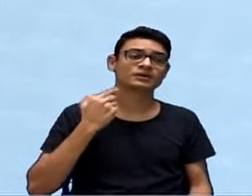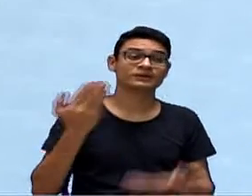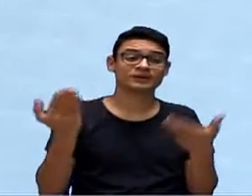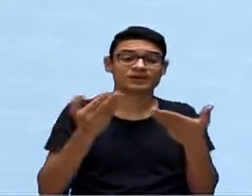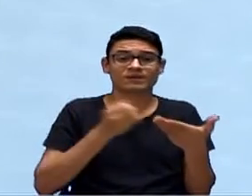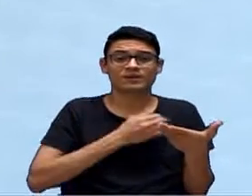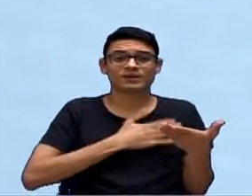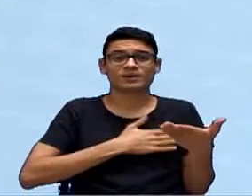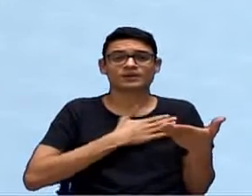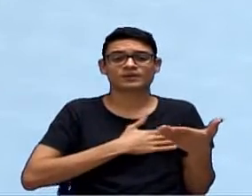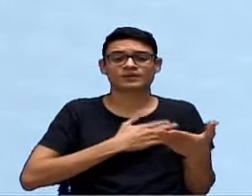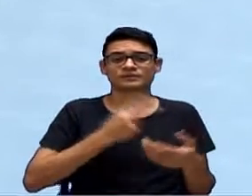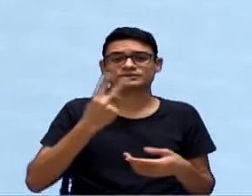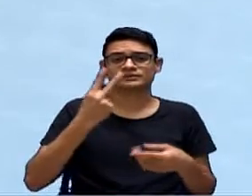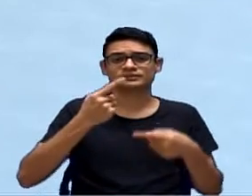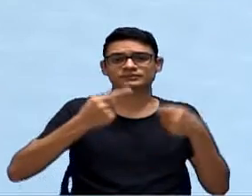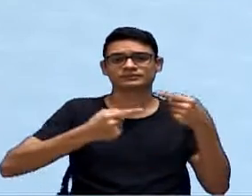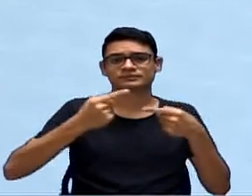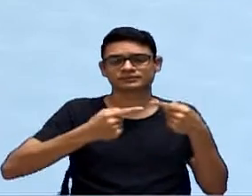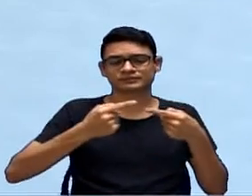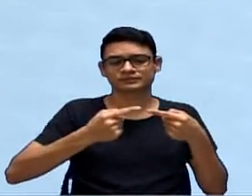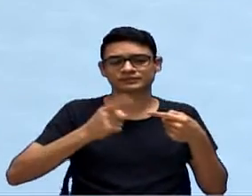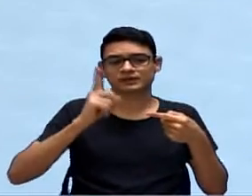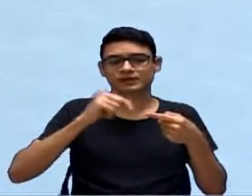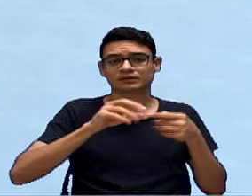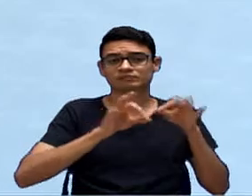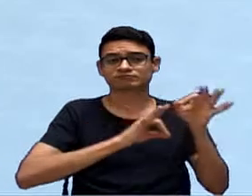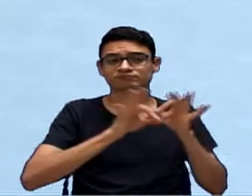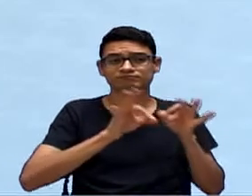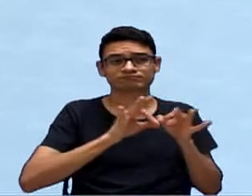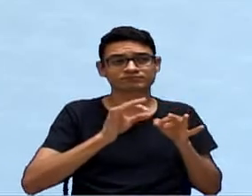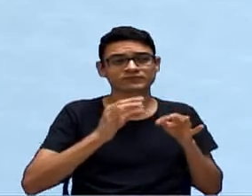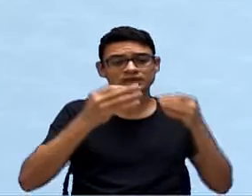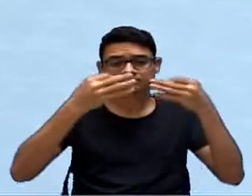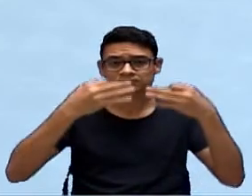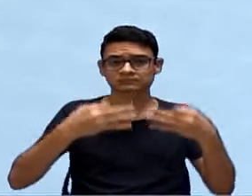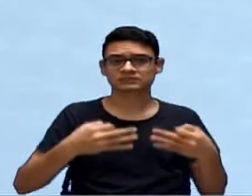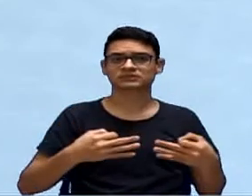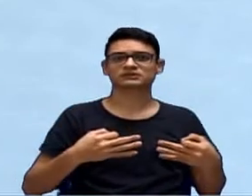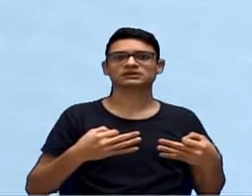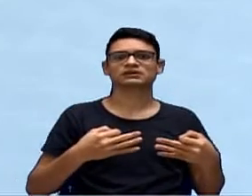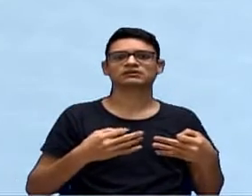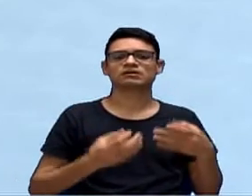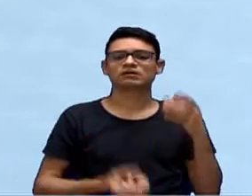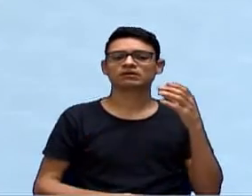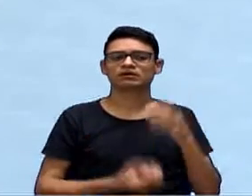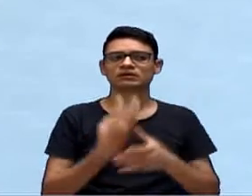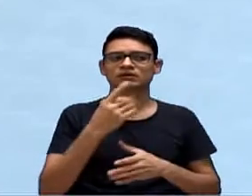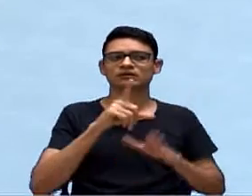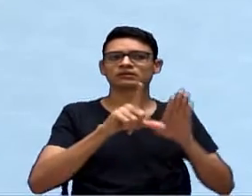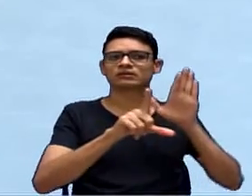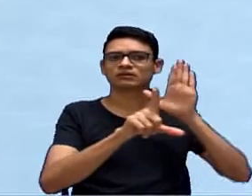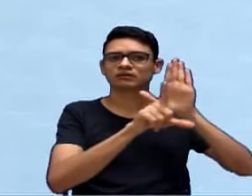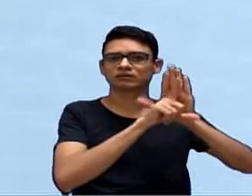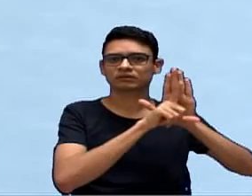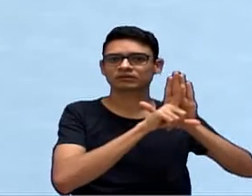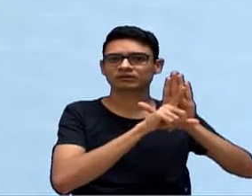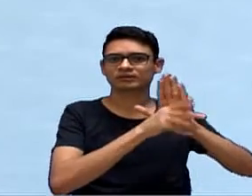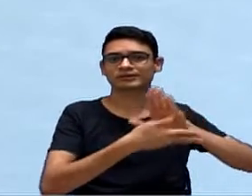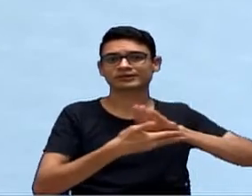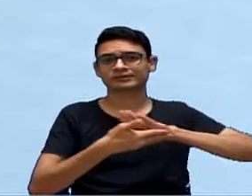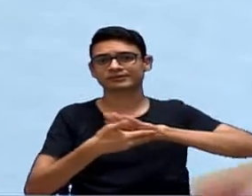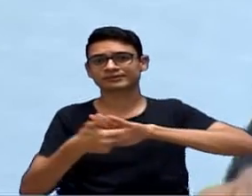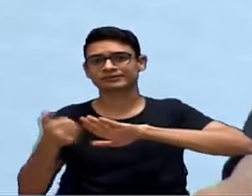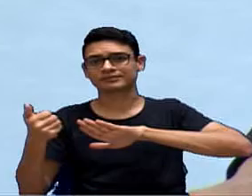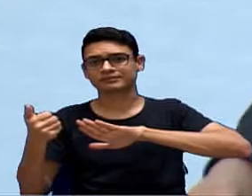defender e aprovar e defender a população, é legítima para fazer projetos e aprovar leis, ela se retira,